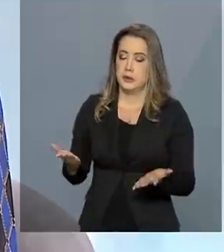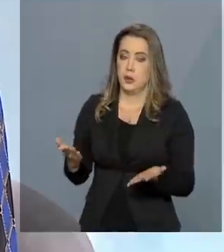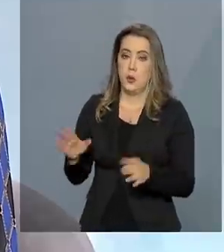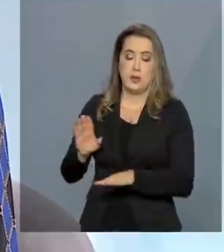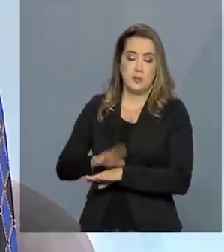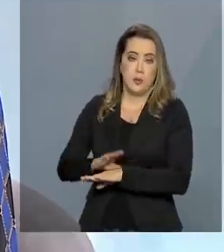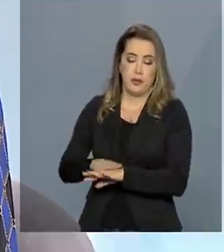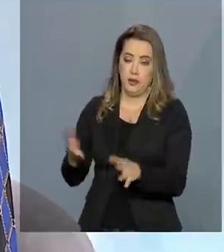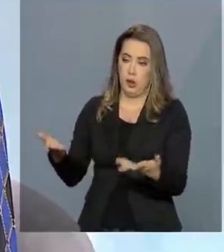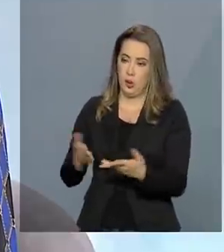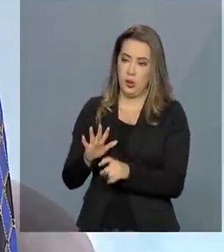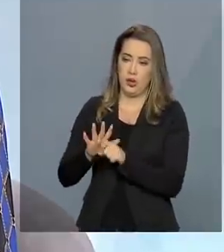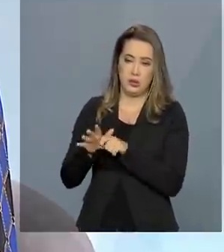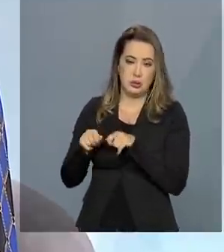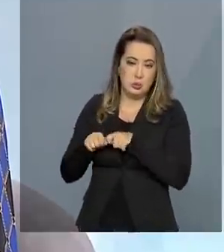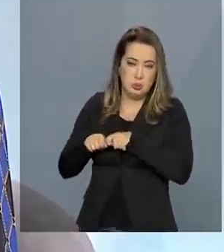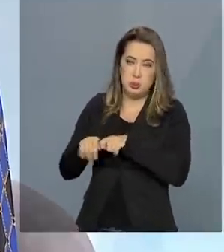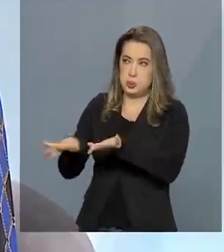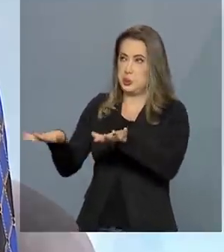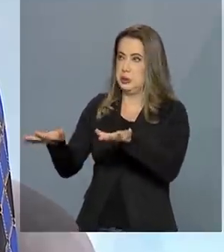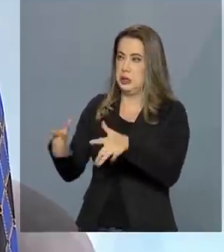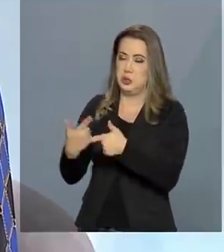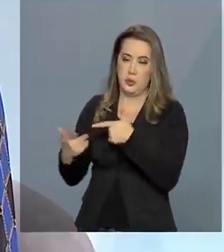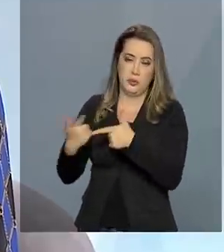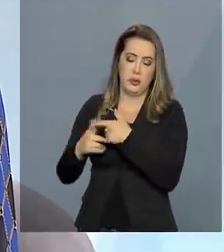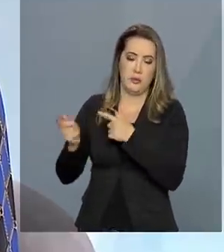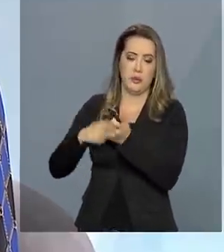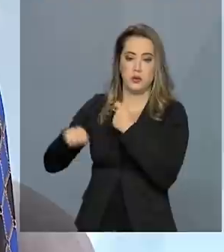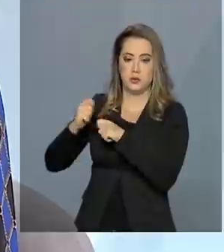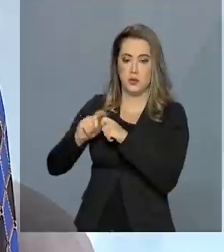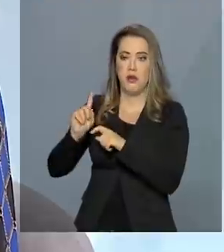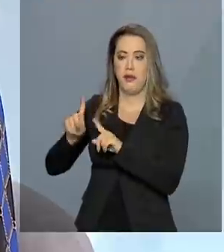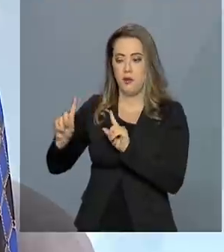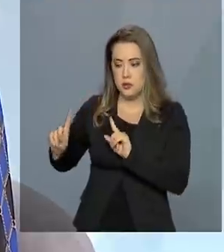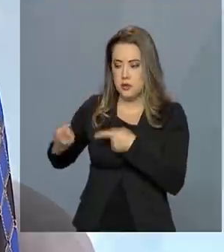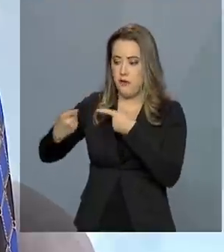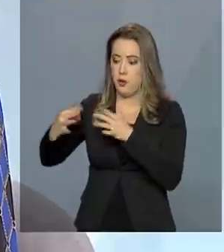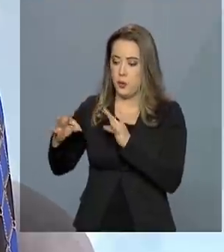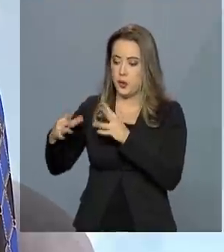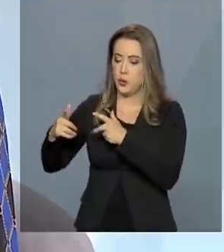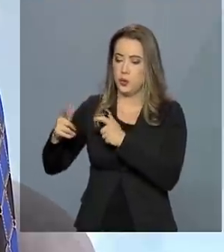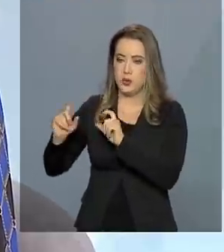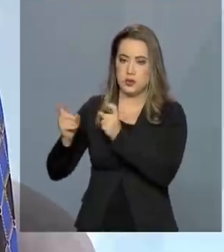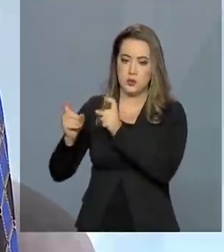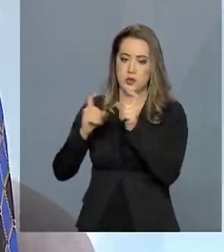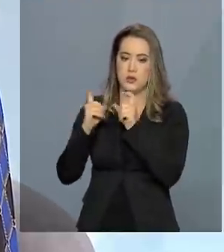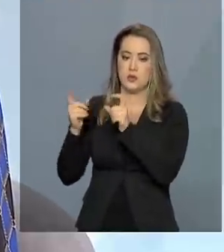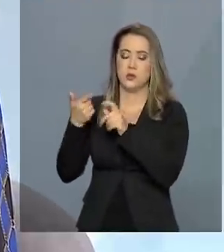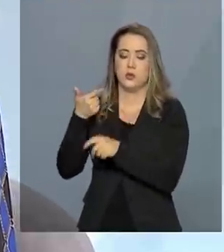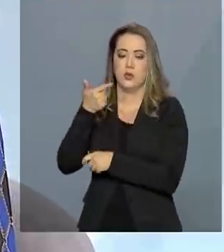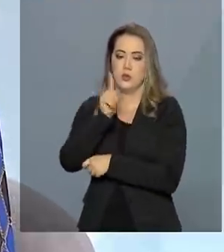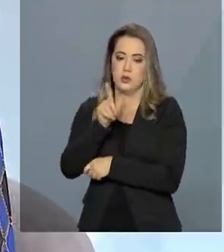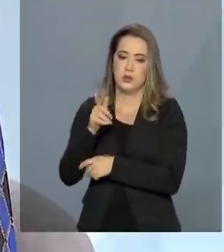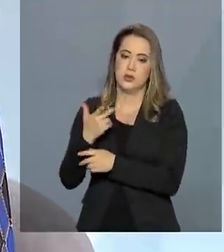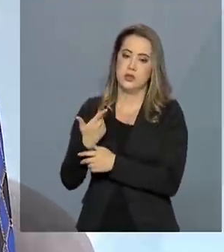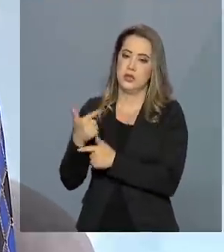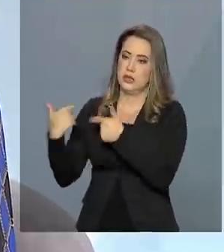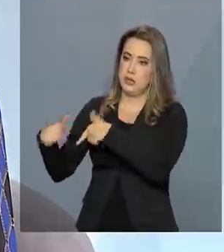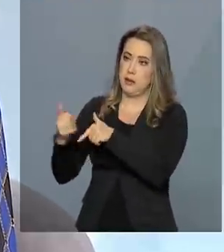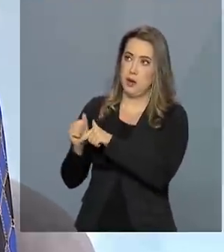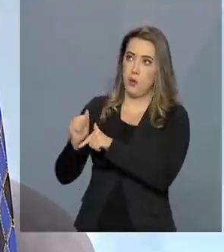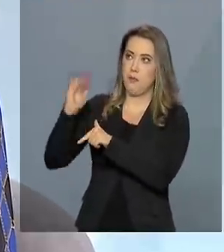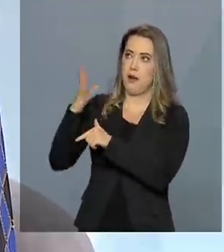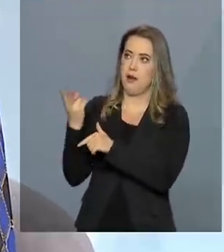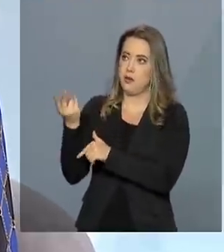pandemia, de crise econômica, é um grande desafio para todos os gestores conseguir fazer mais com menos,